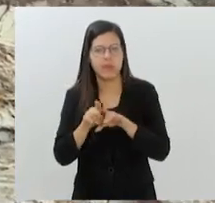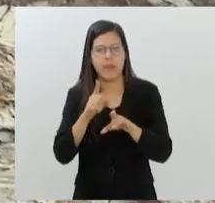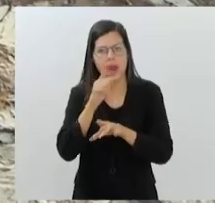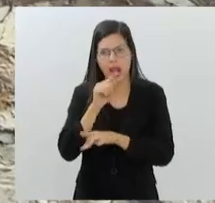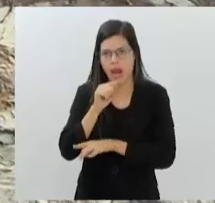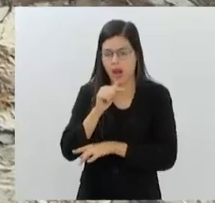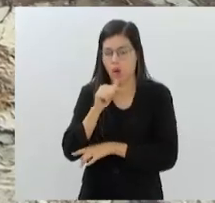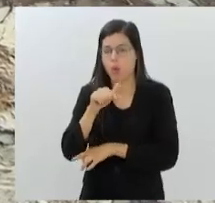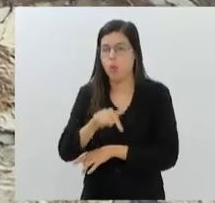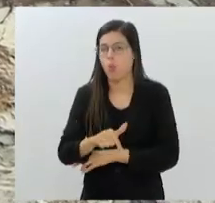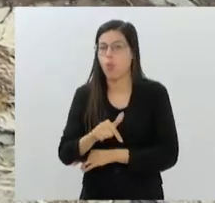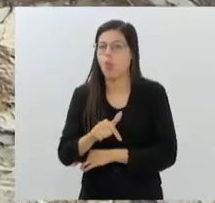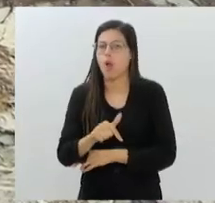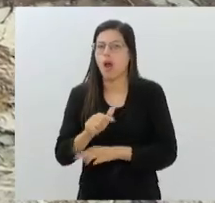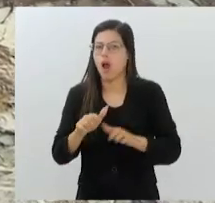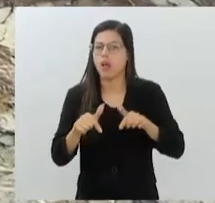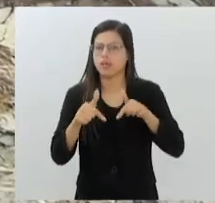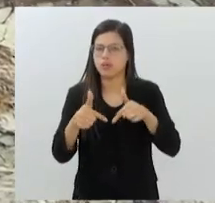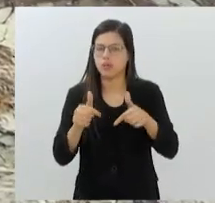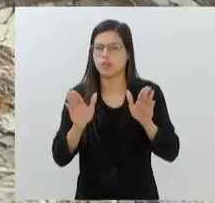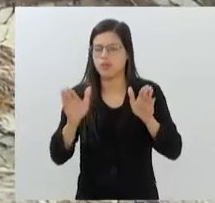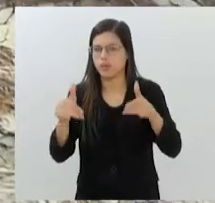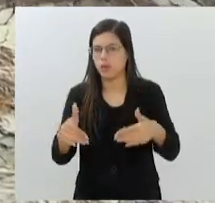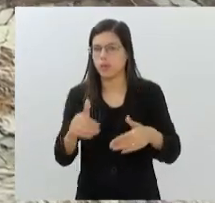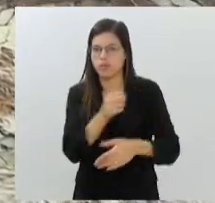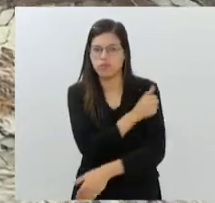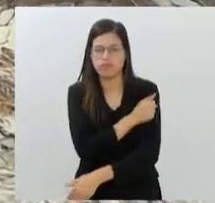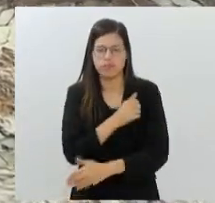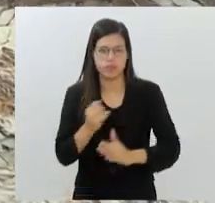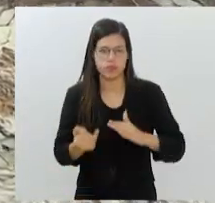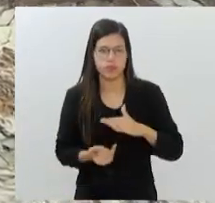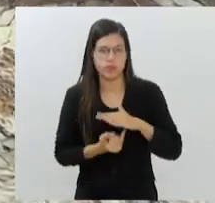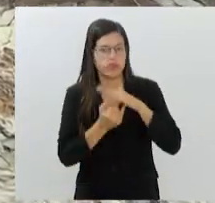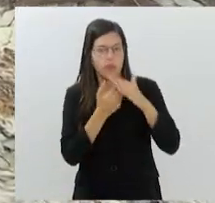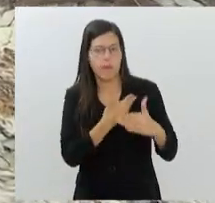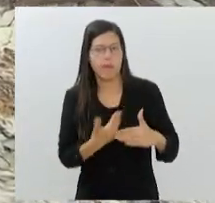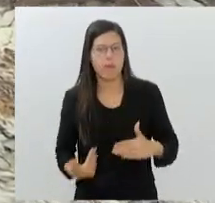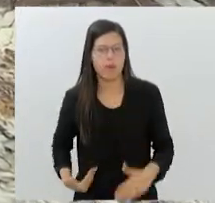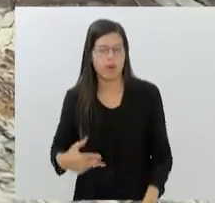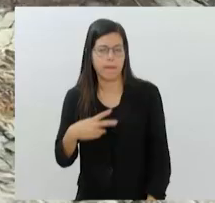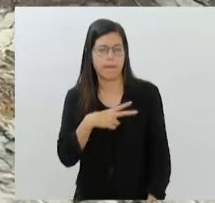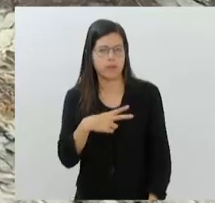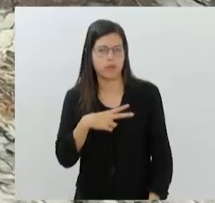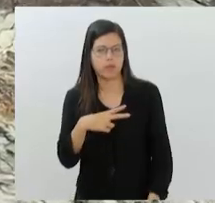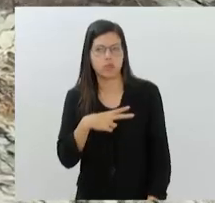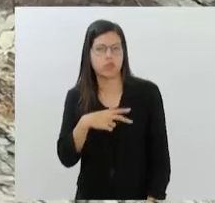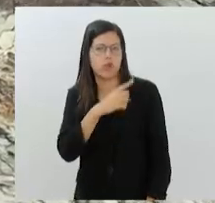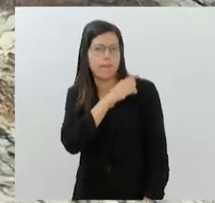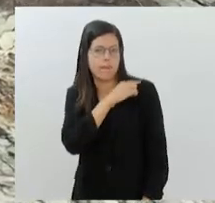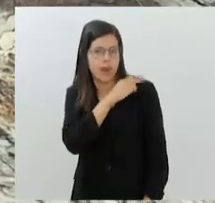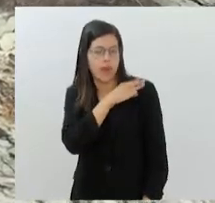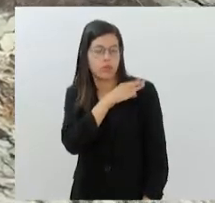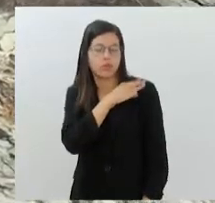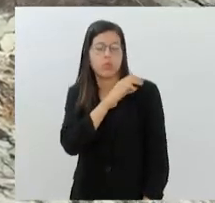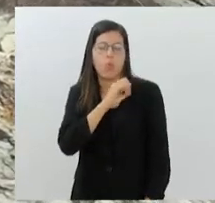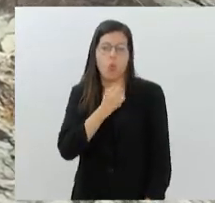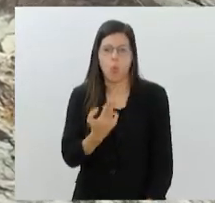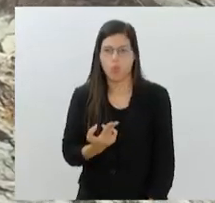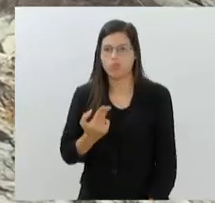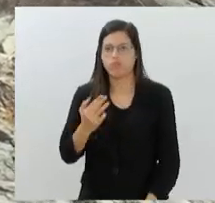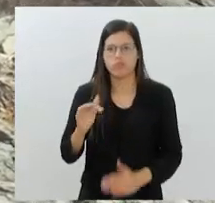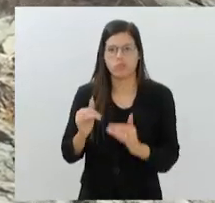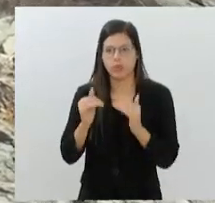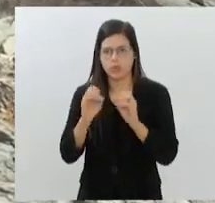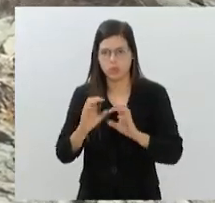A iniciativa é direcionada aos alunos de instituições públicas e privadas de ensino médio ou superior, de algumas